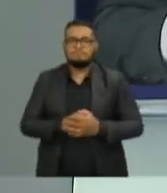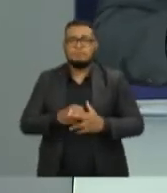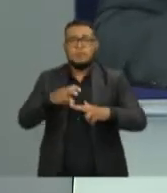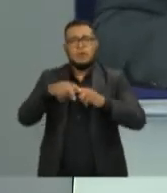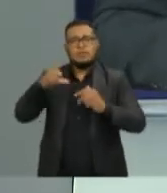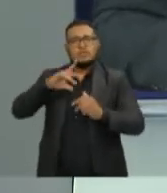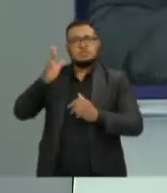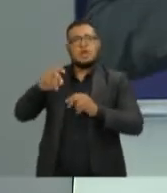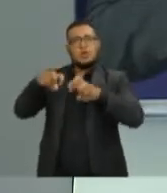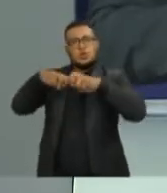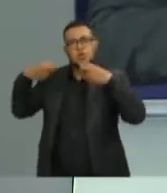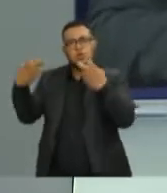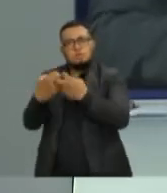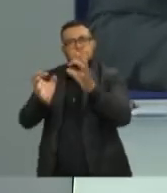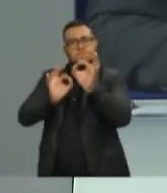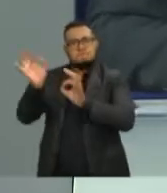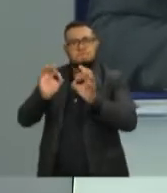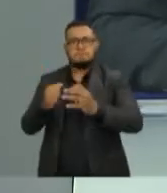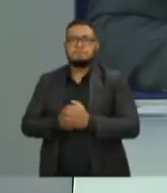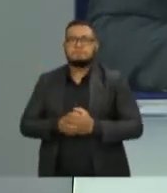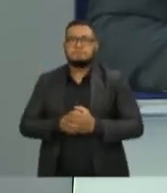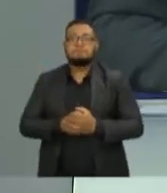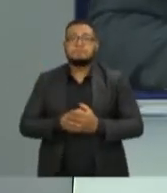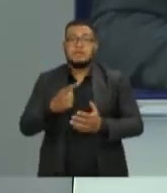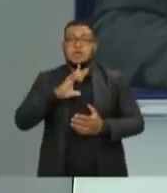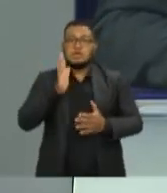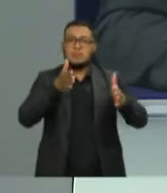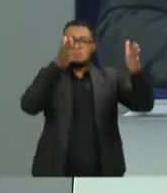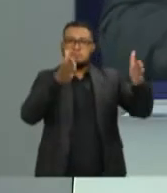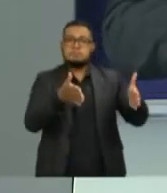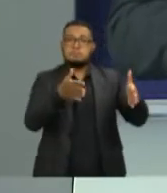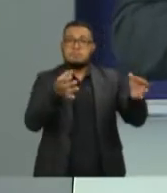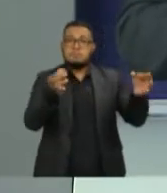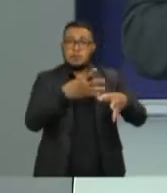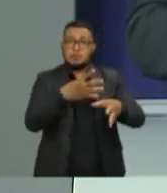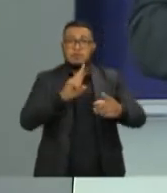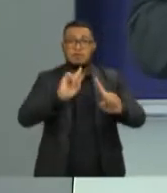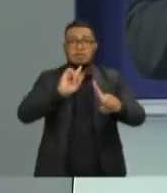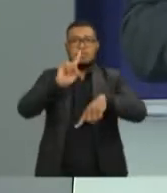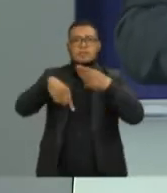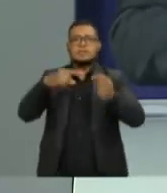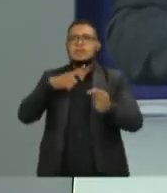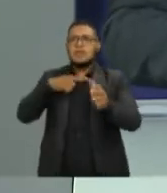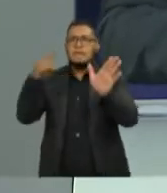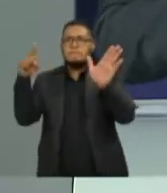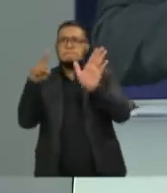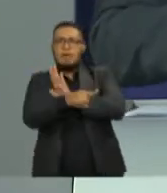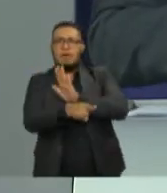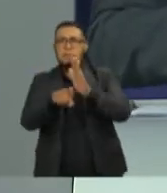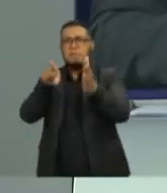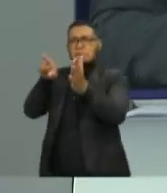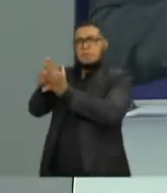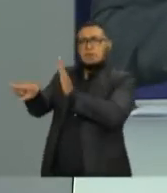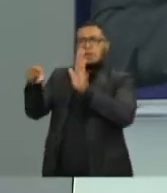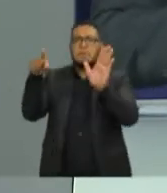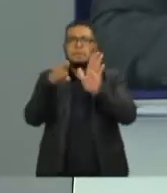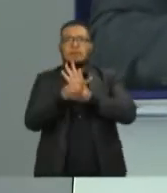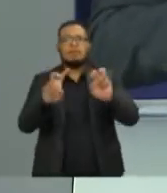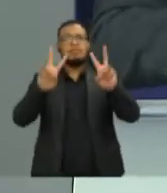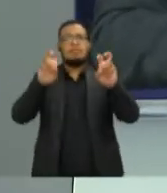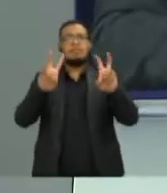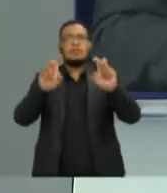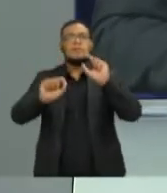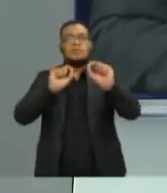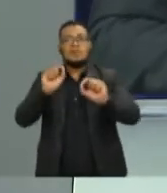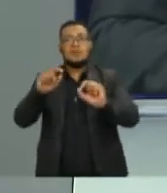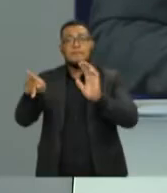acompanha o debate. Nós encerramos agora o primeiro bloco. A seguir, candidato, pergunta para candidato sobre temas determinados